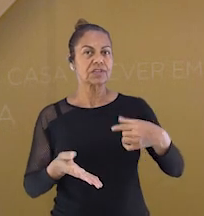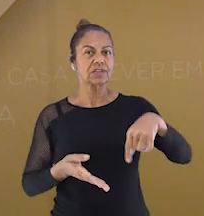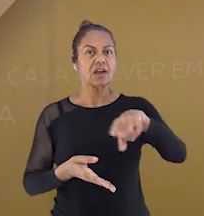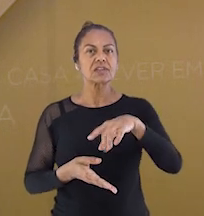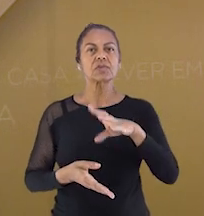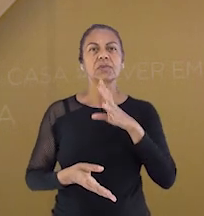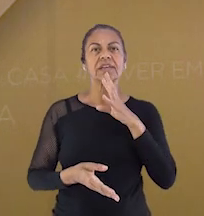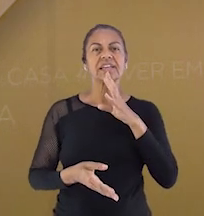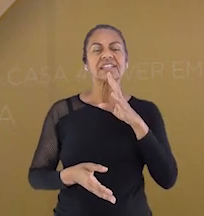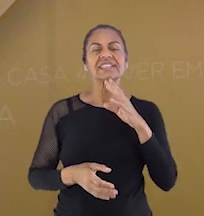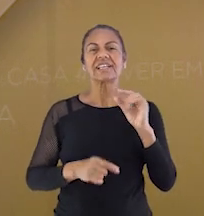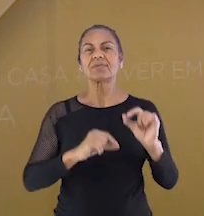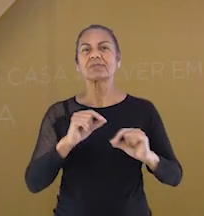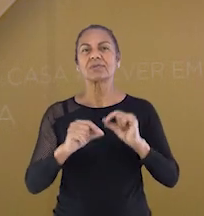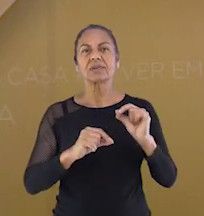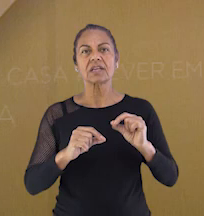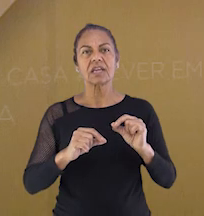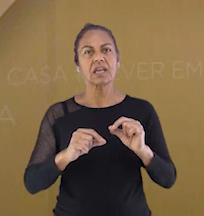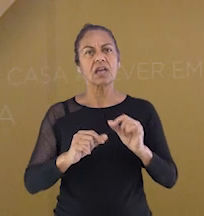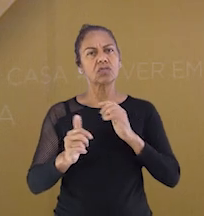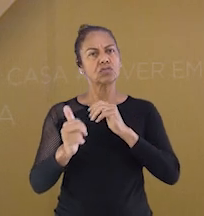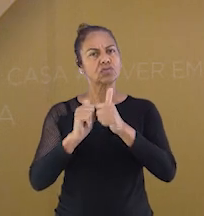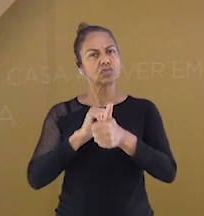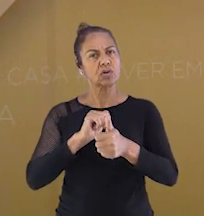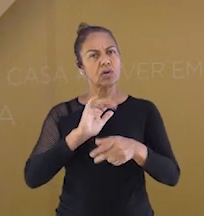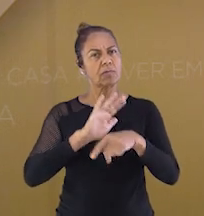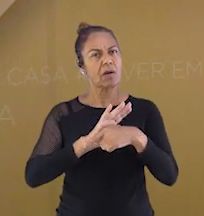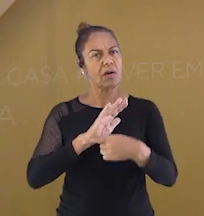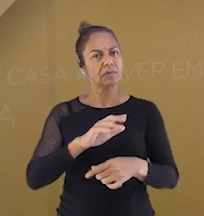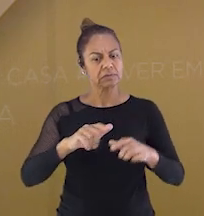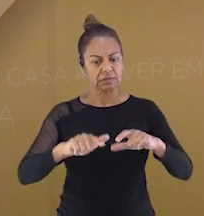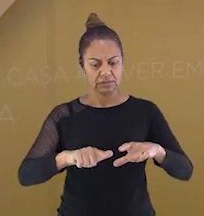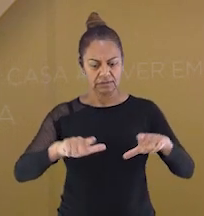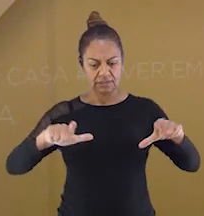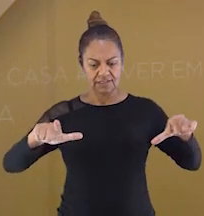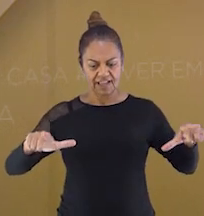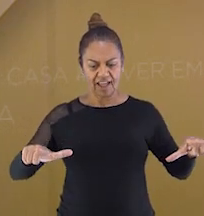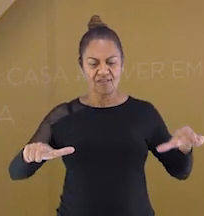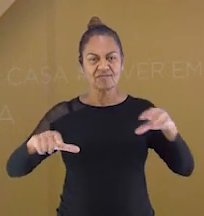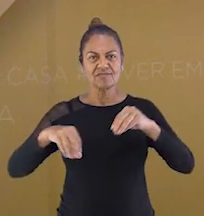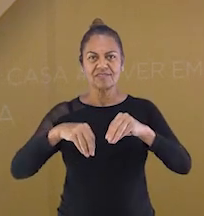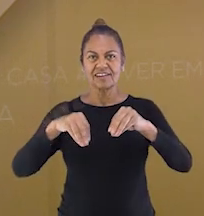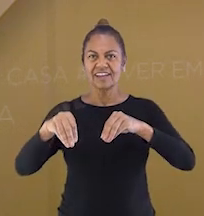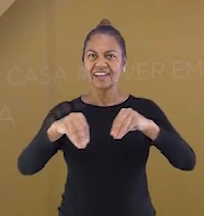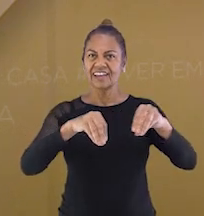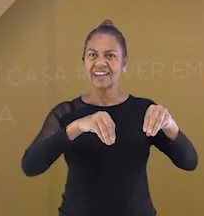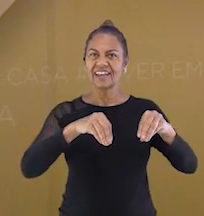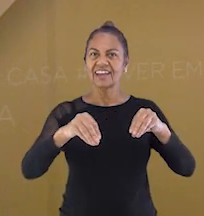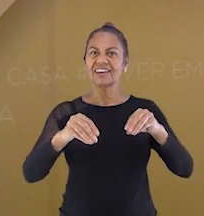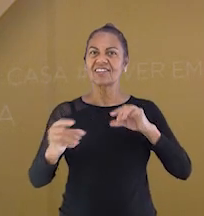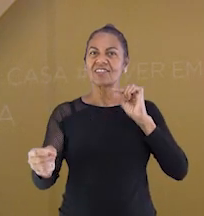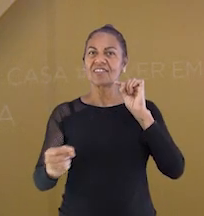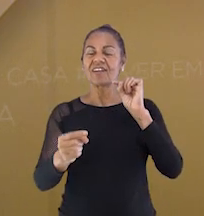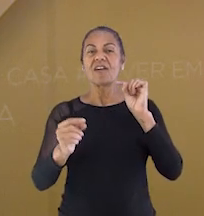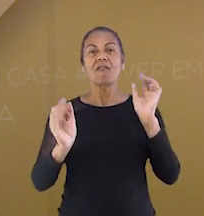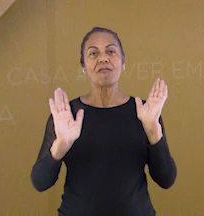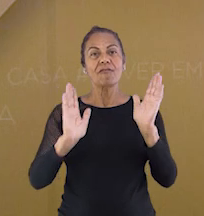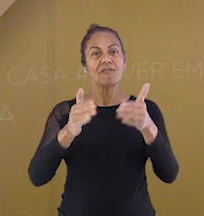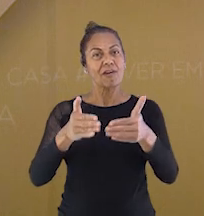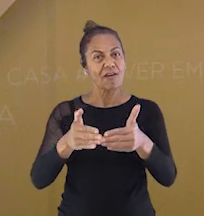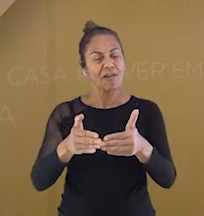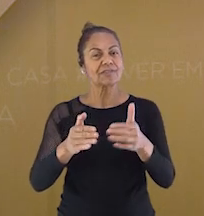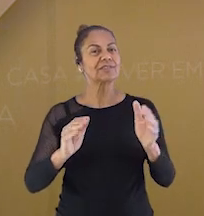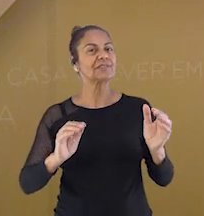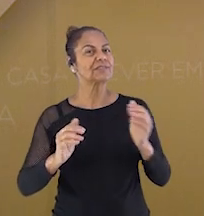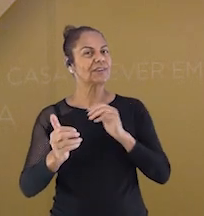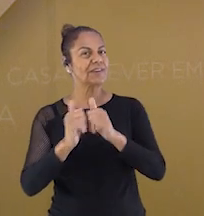conhecemos um pouco sobre os jogos de tabuleiro e, em especial, o jogo da velha. E no final,